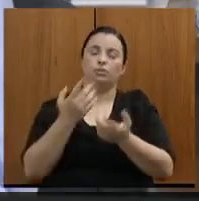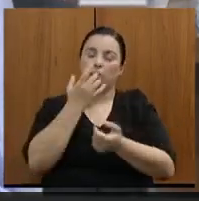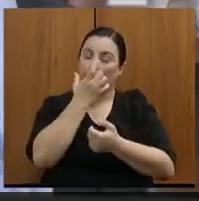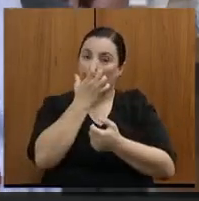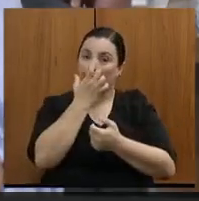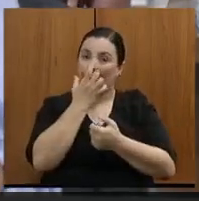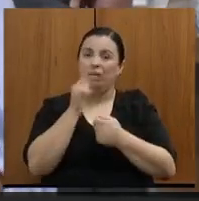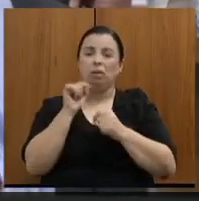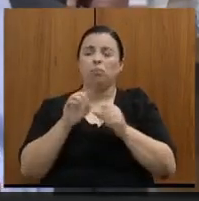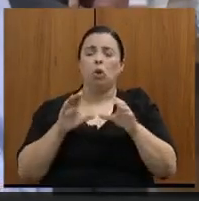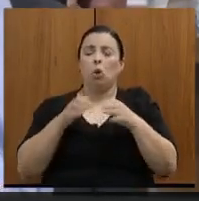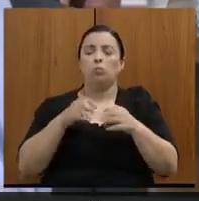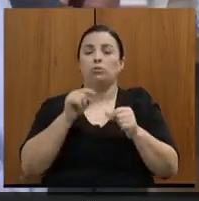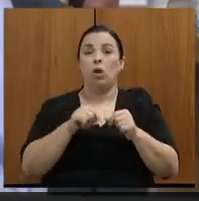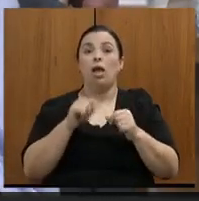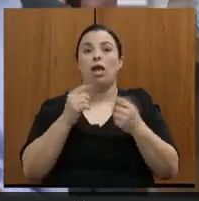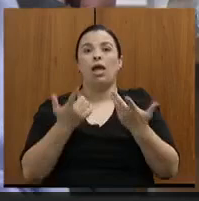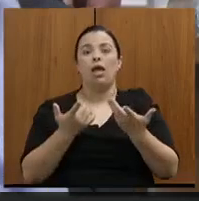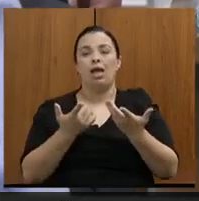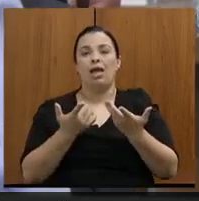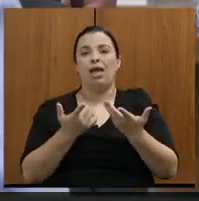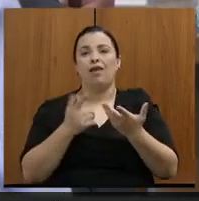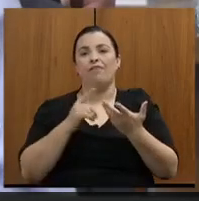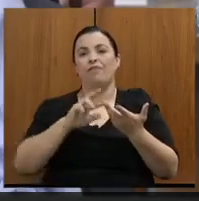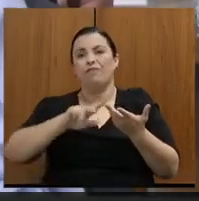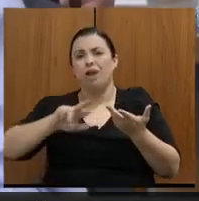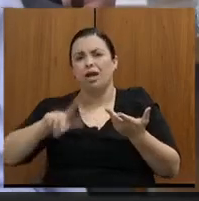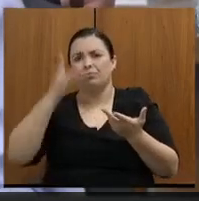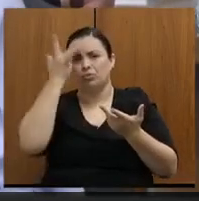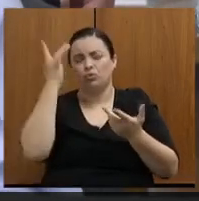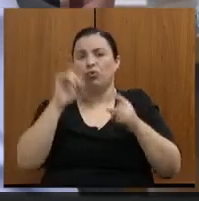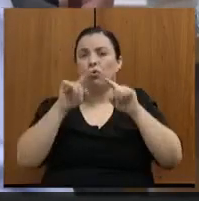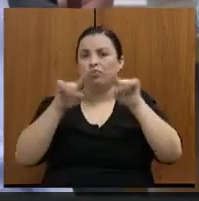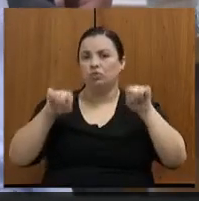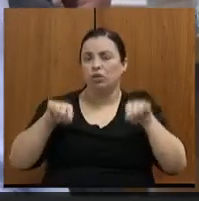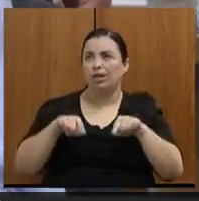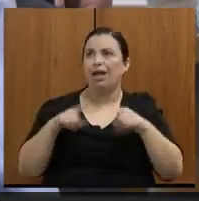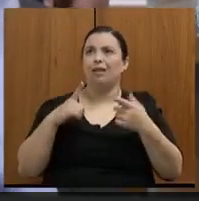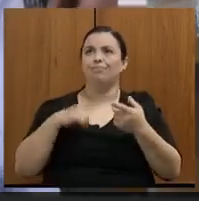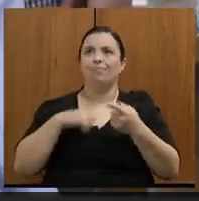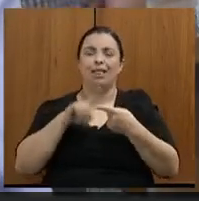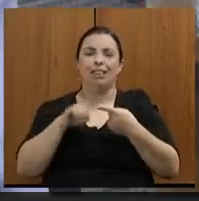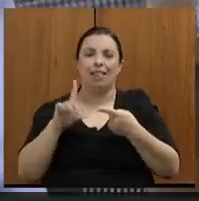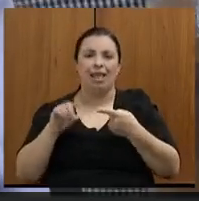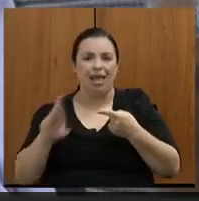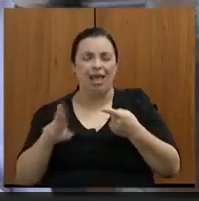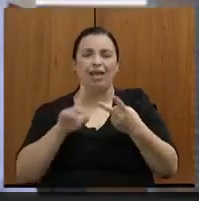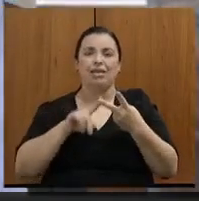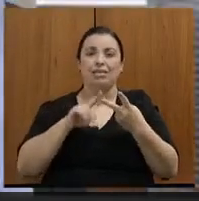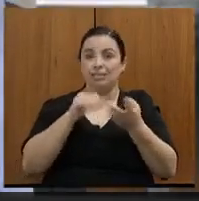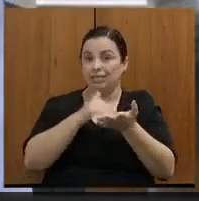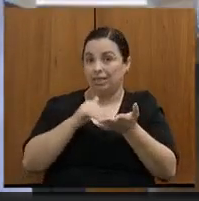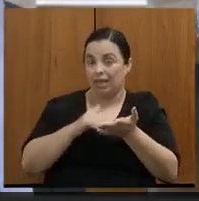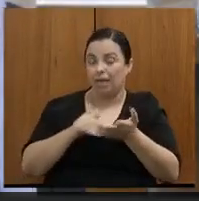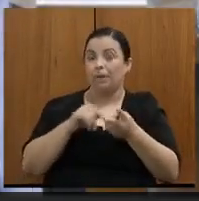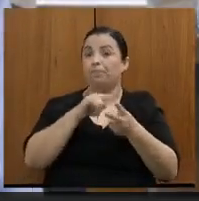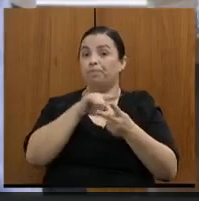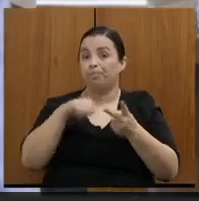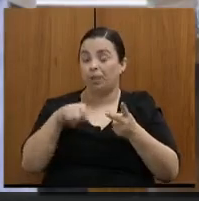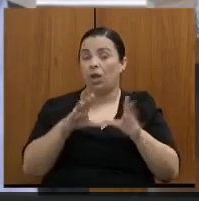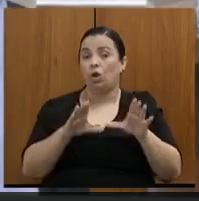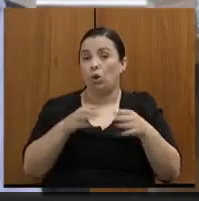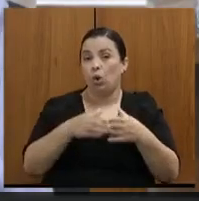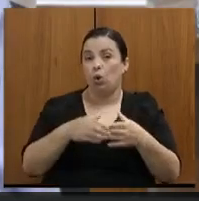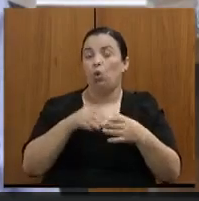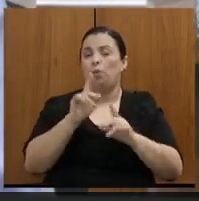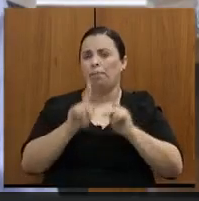formado por um conjunto de servidores, do DR, da secretaria, que deliberam de maneira conjunta, de